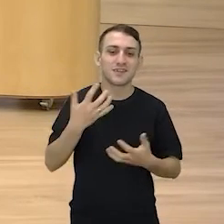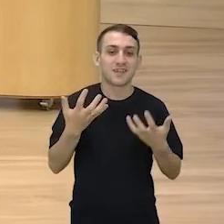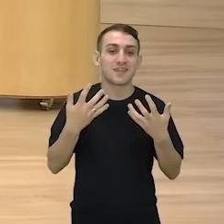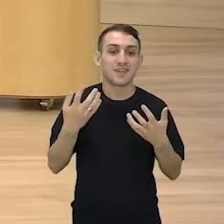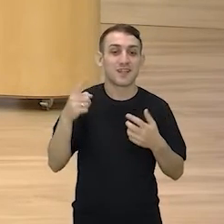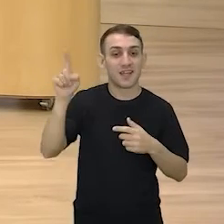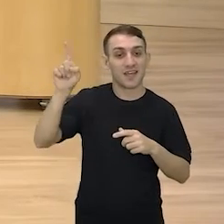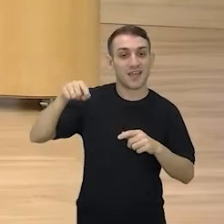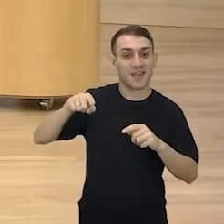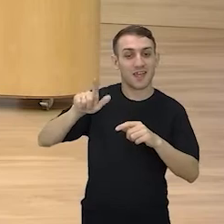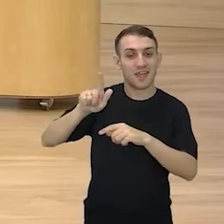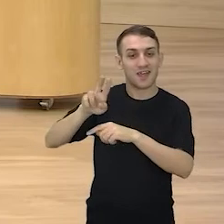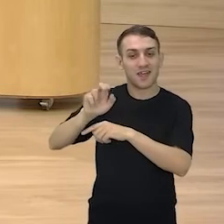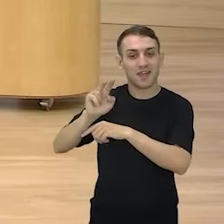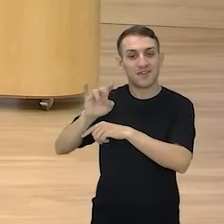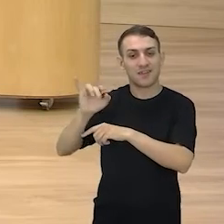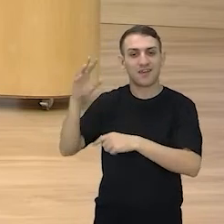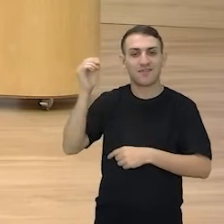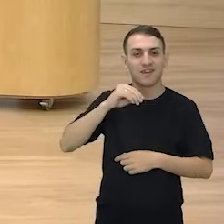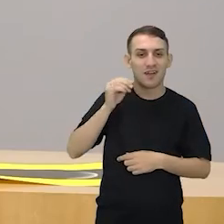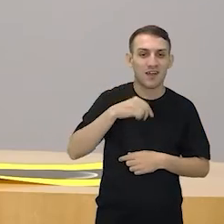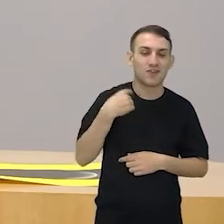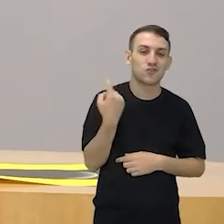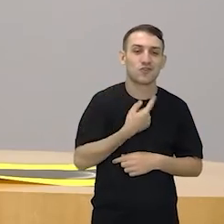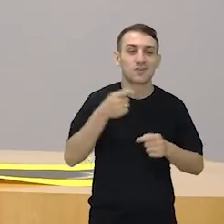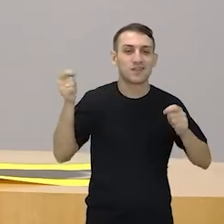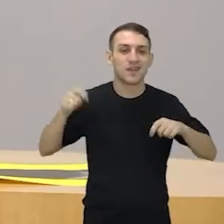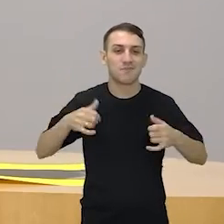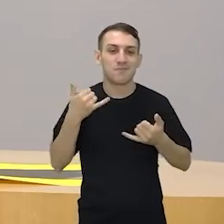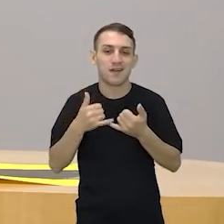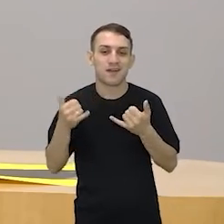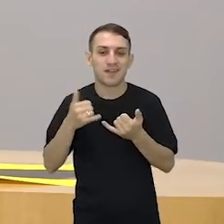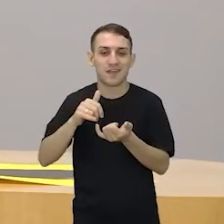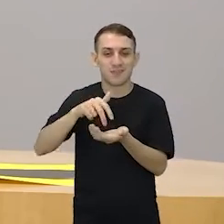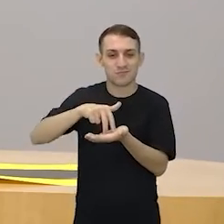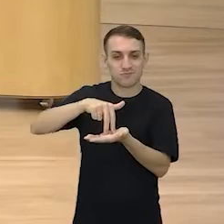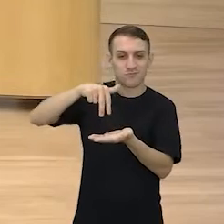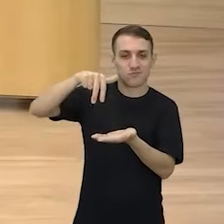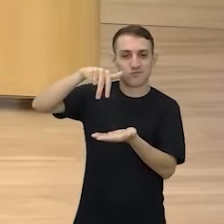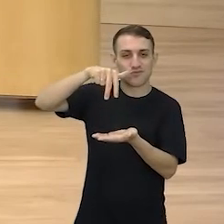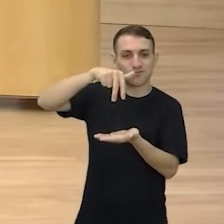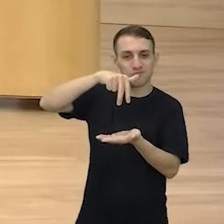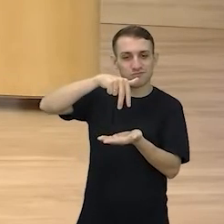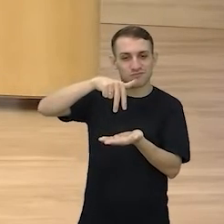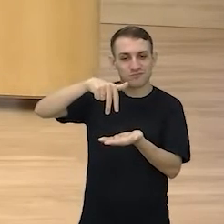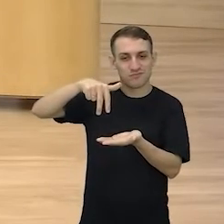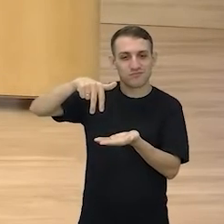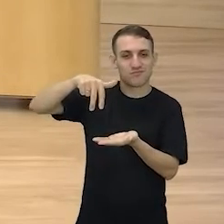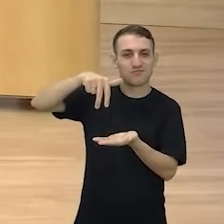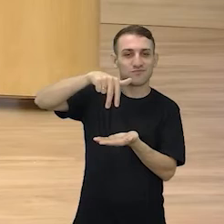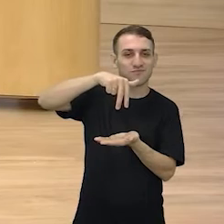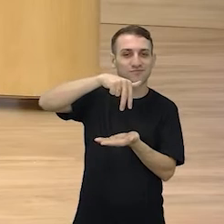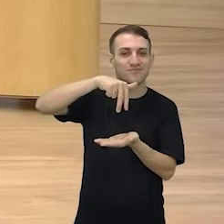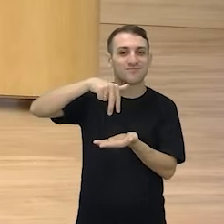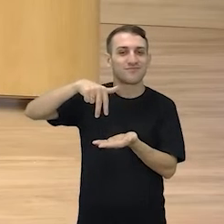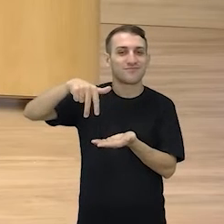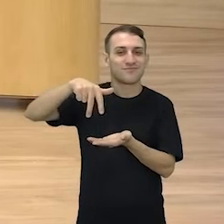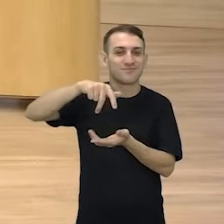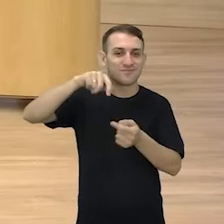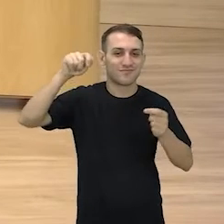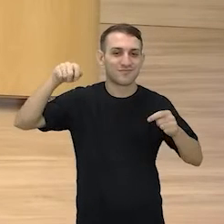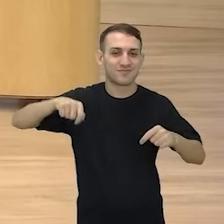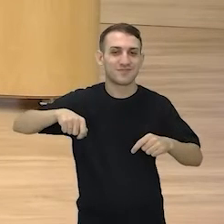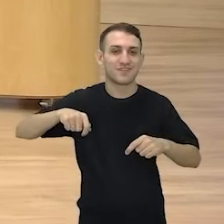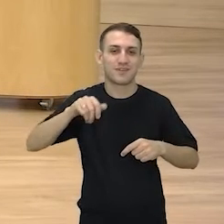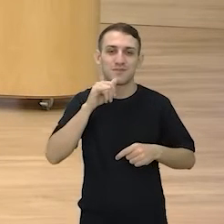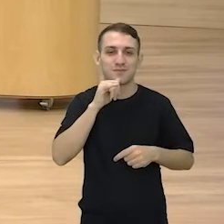gravidade é mais fraca, né? E você meio que flutua assim, ó. Isso. Doei. Até que os astronautas usam